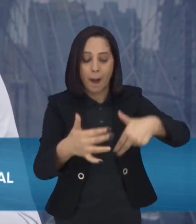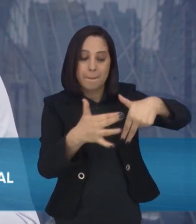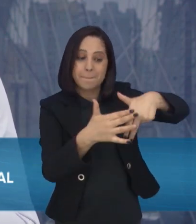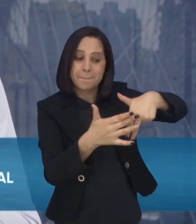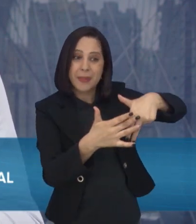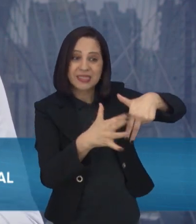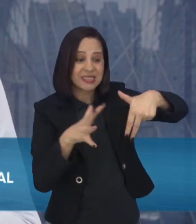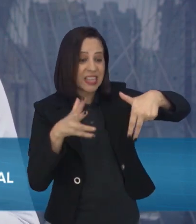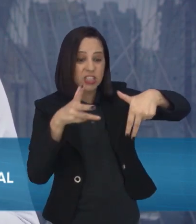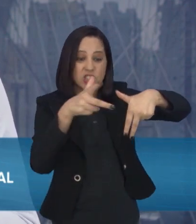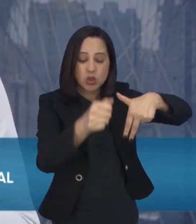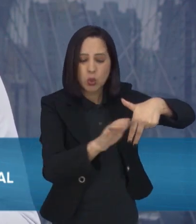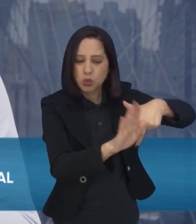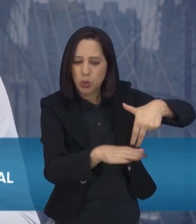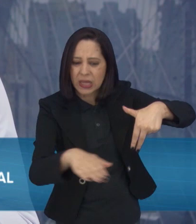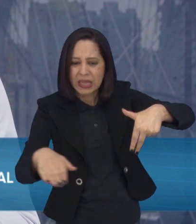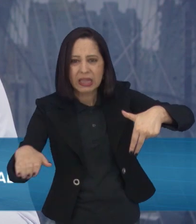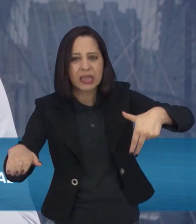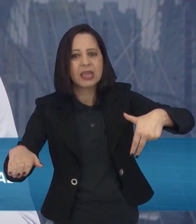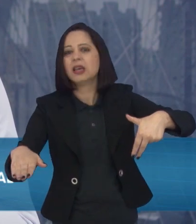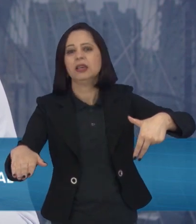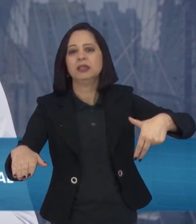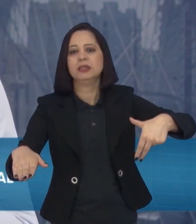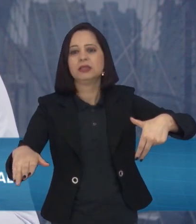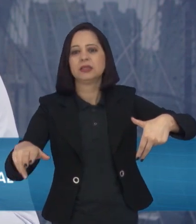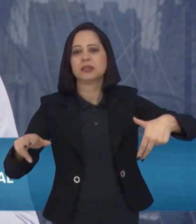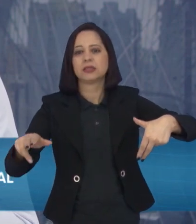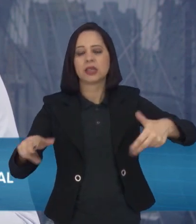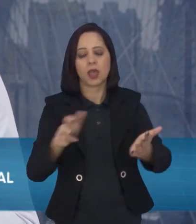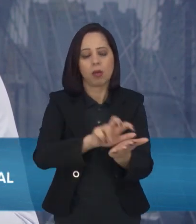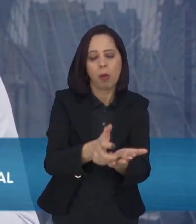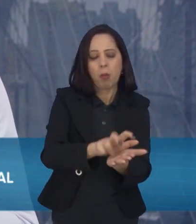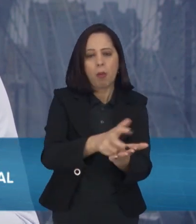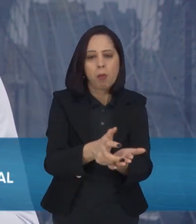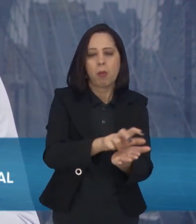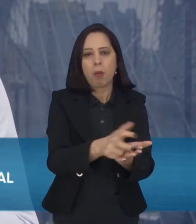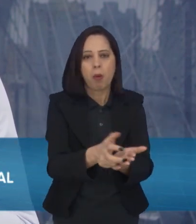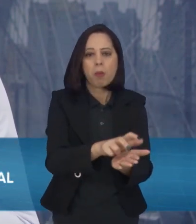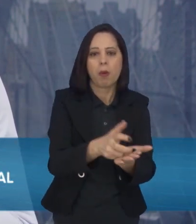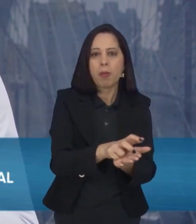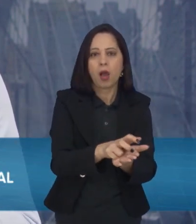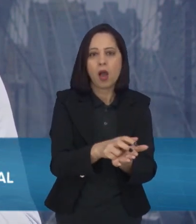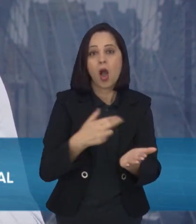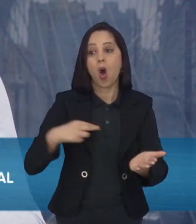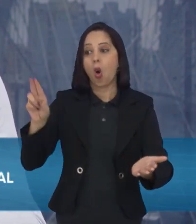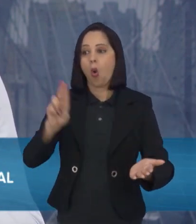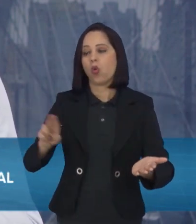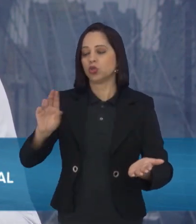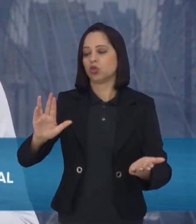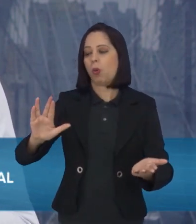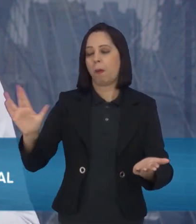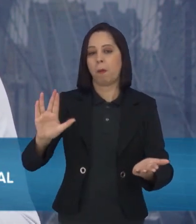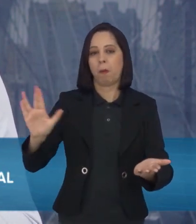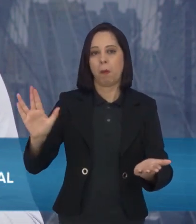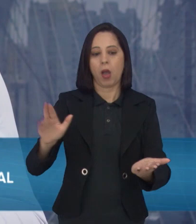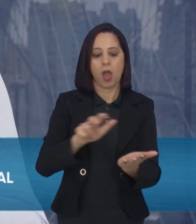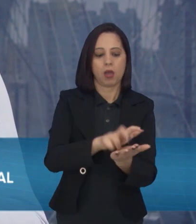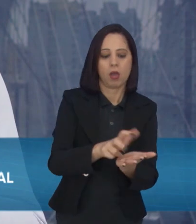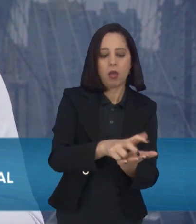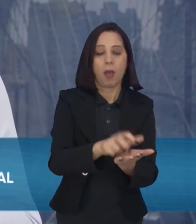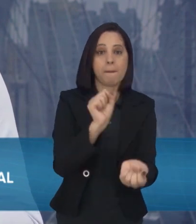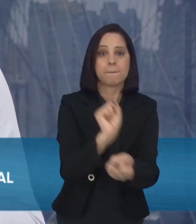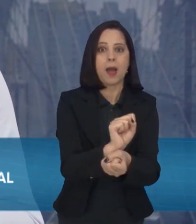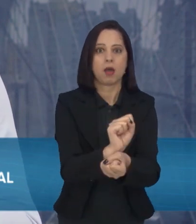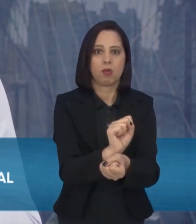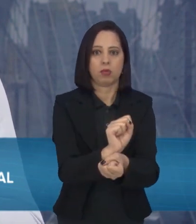não existe nenhuma criança que nós não pegamos, que tem uma crise convulsiva, que nós não paramos as crises. Muitas vezes, gente pega ali, o cannabis,